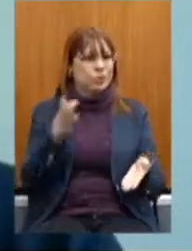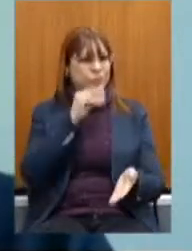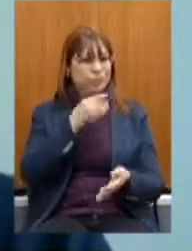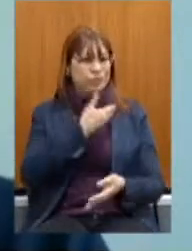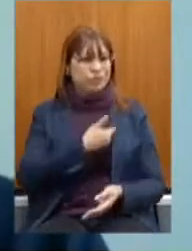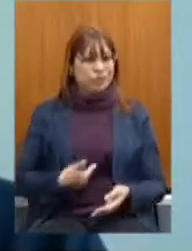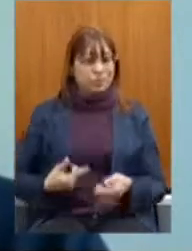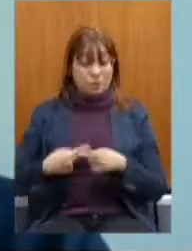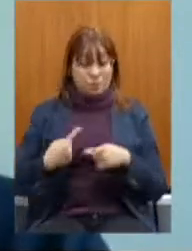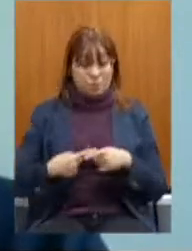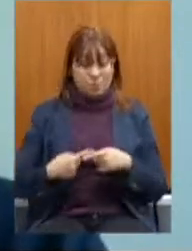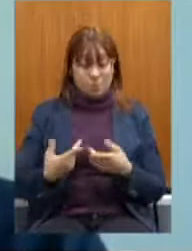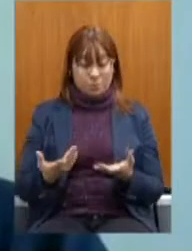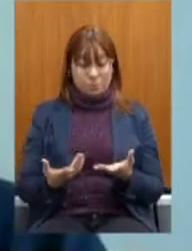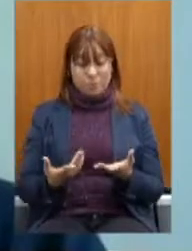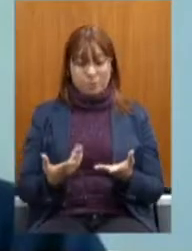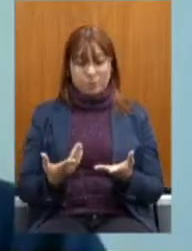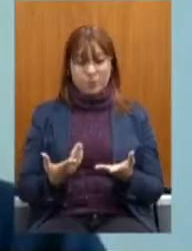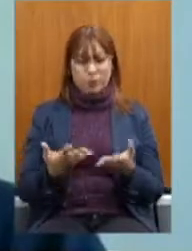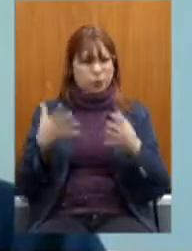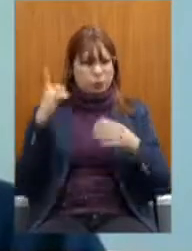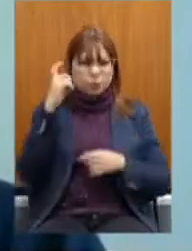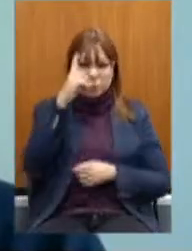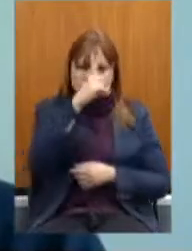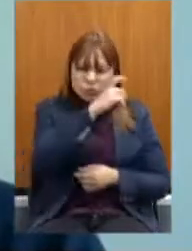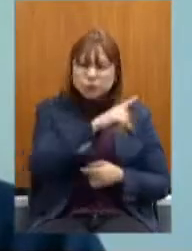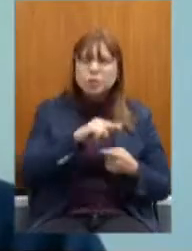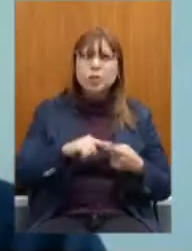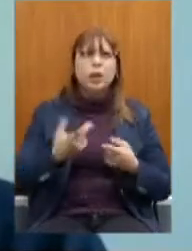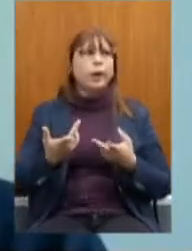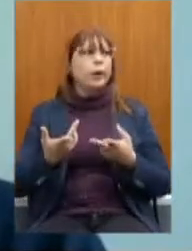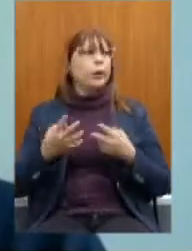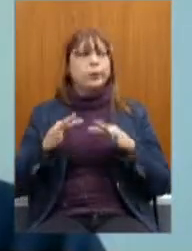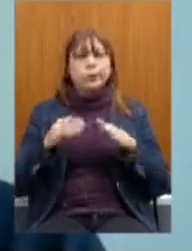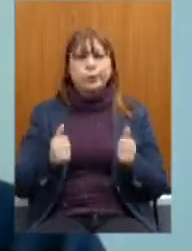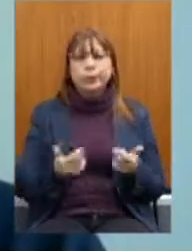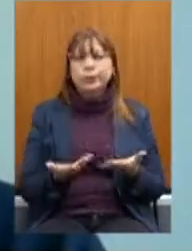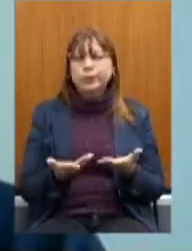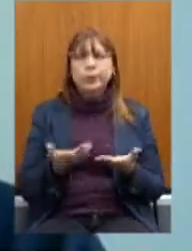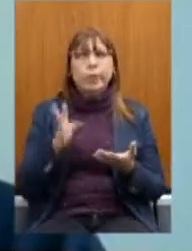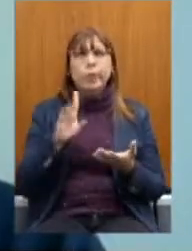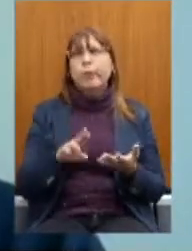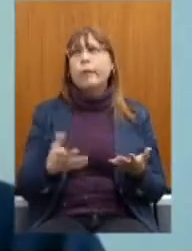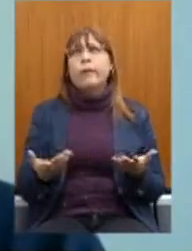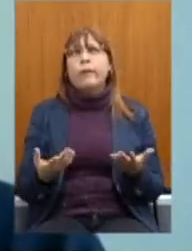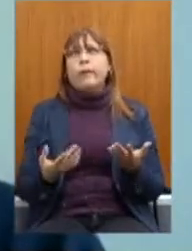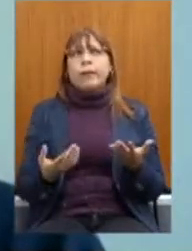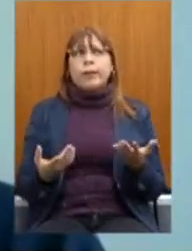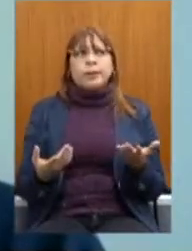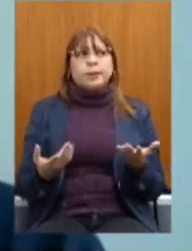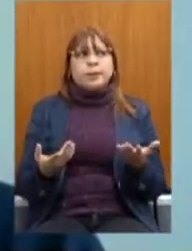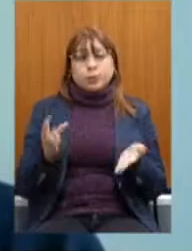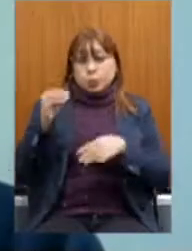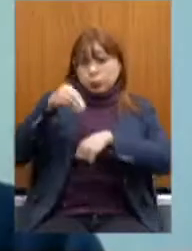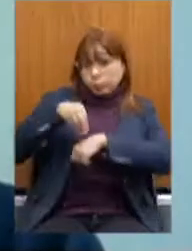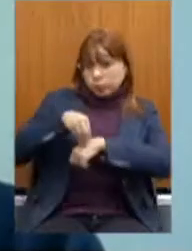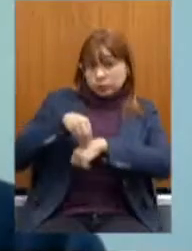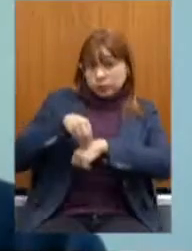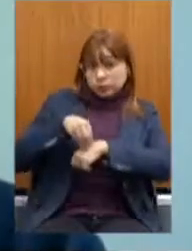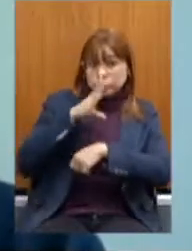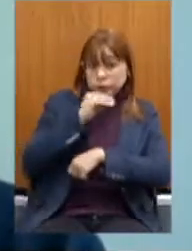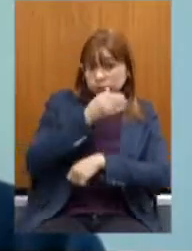Pelo estado Das dificuldades Que tem atravessado Isso não é Não é Culpa do servidor